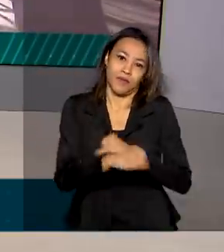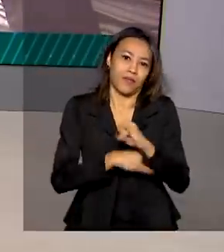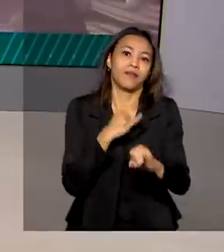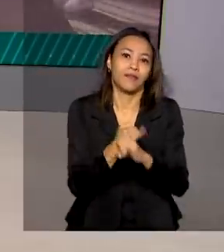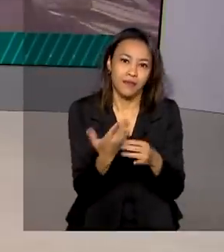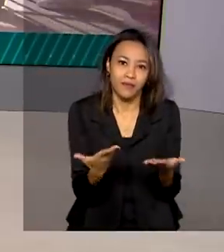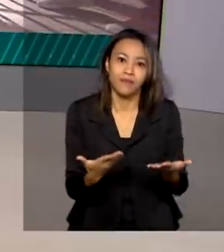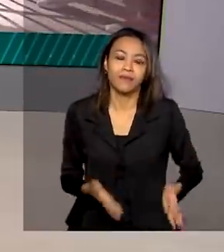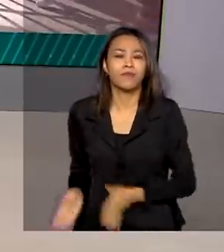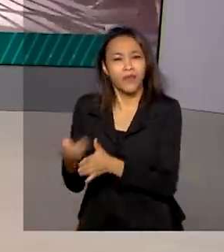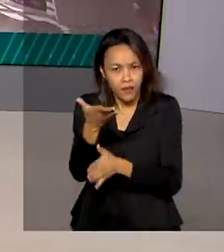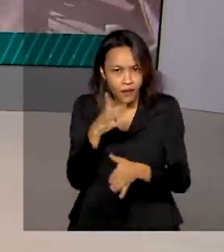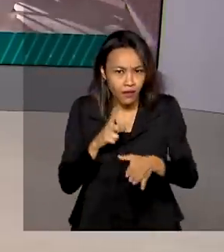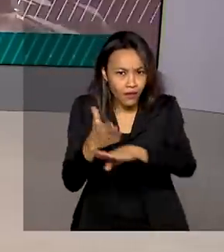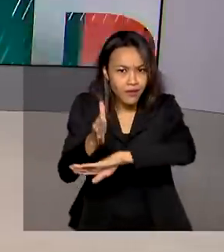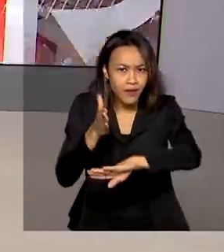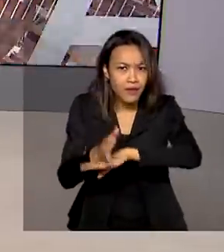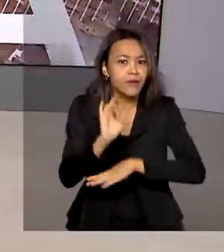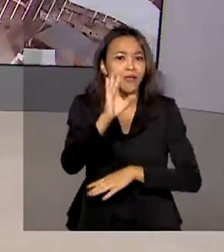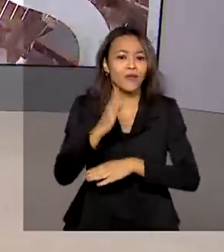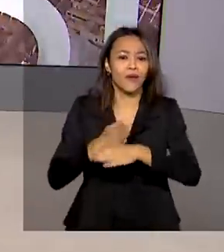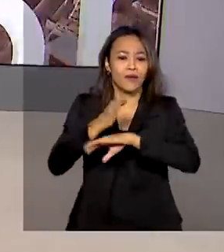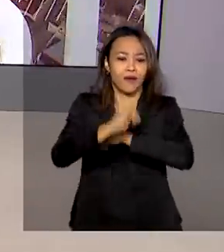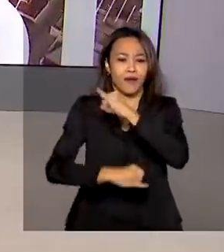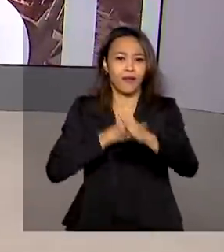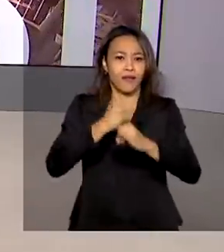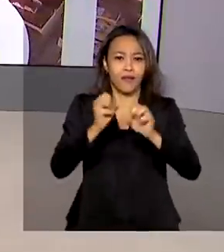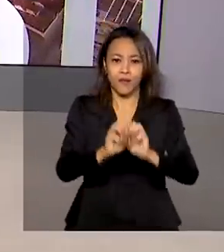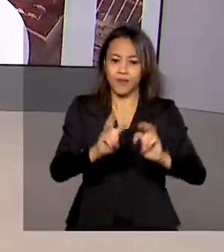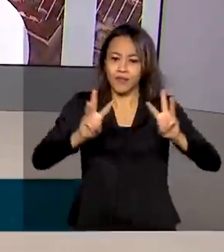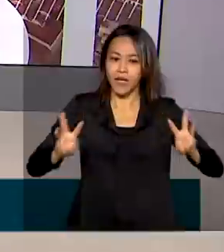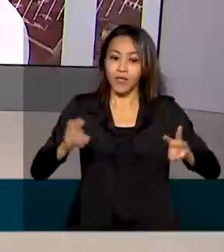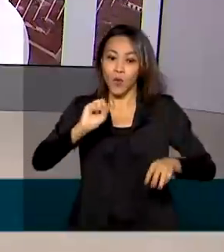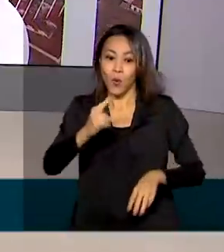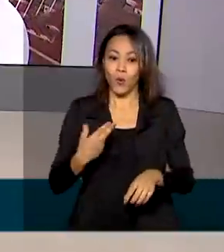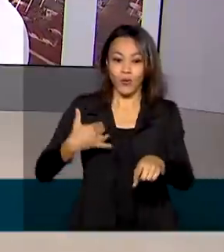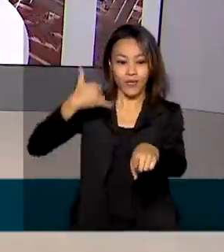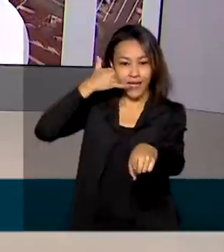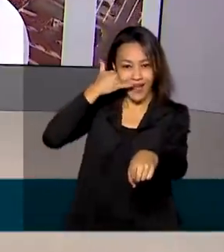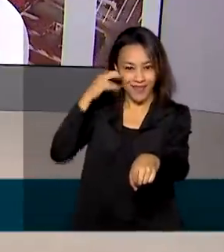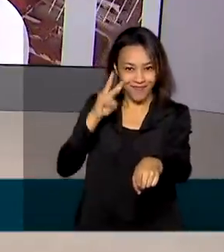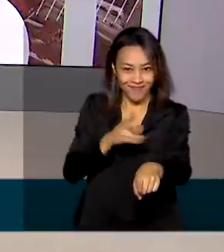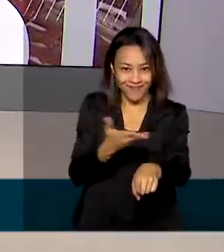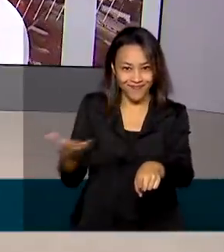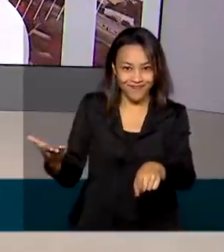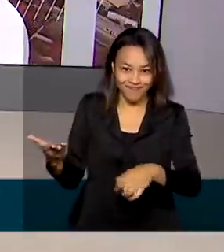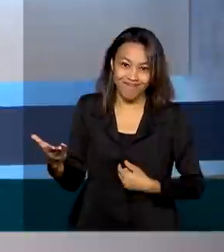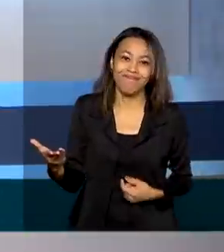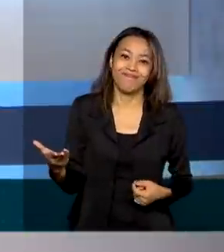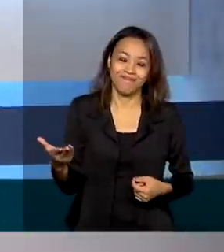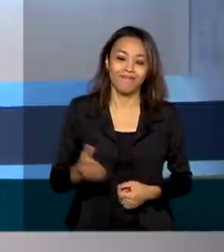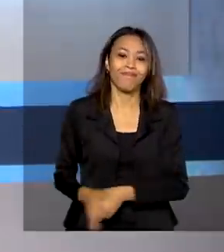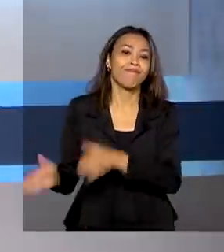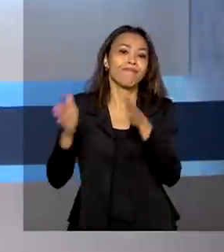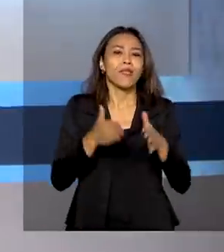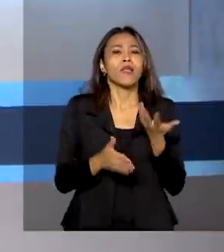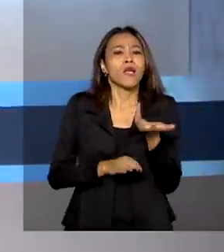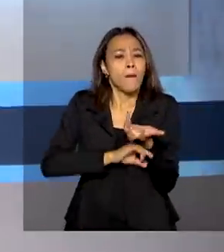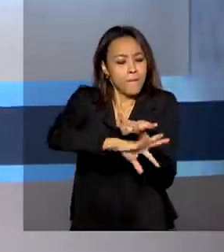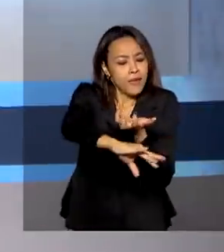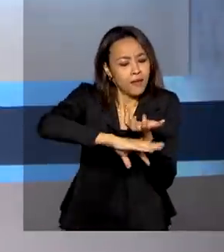E para ter acesso aos cursos, basta entrar no site ou ligar no telefone do Sebrae, que está aí na sua tela. O Pantanal,